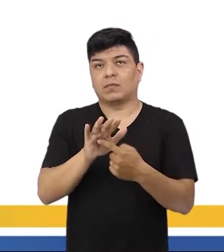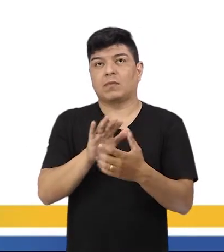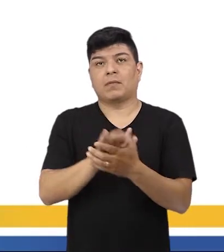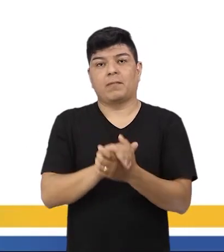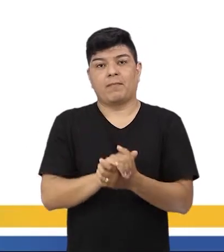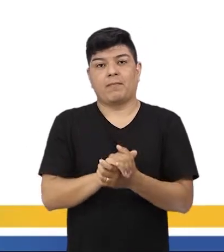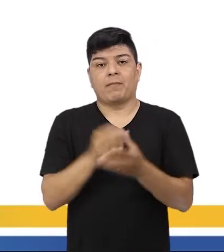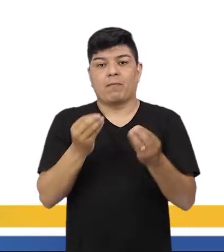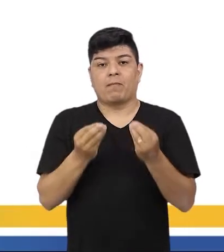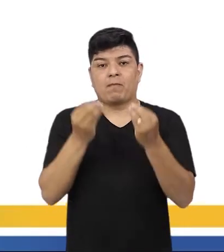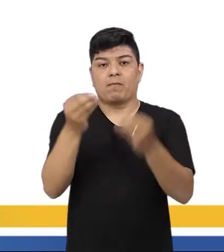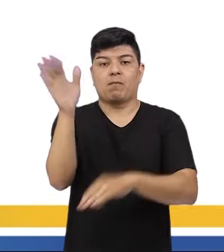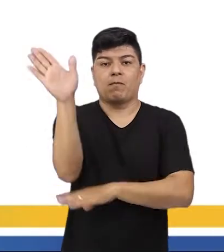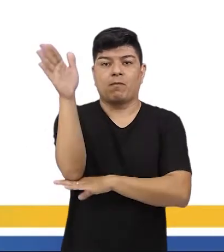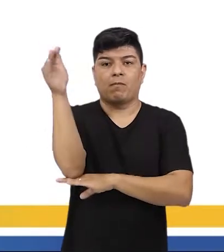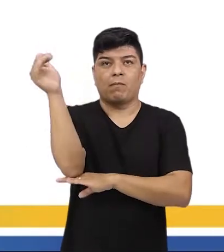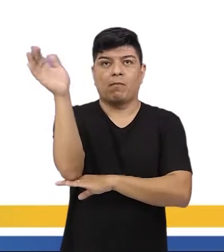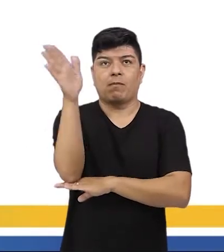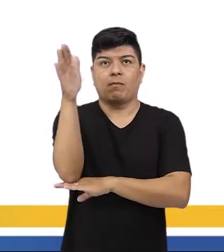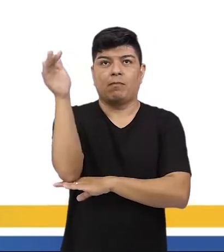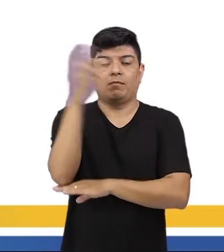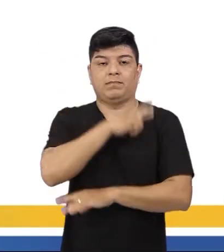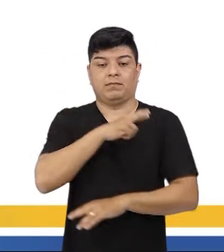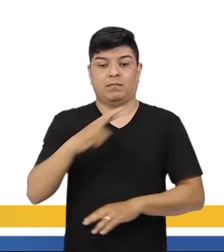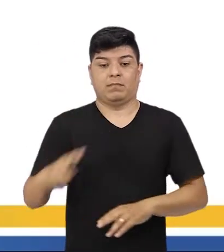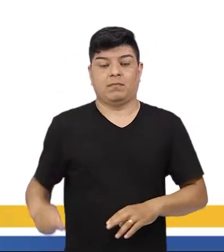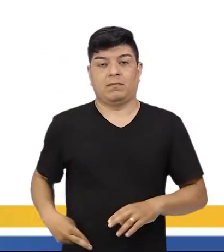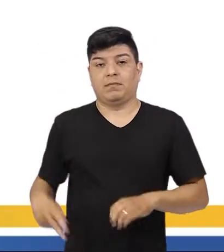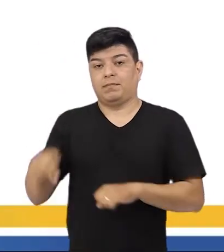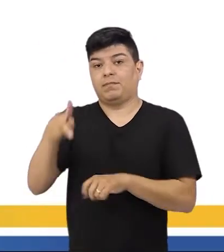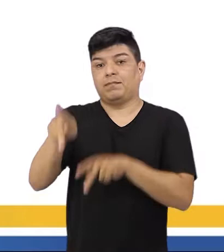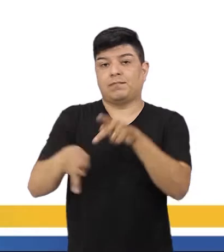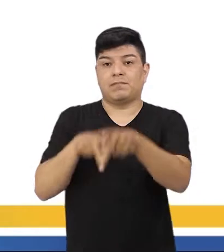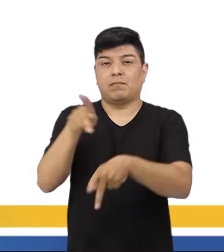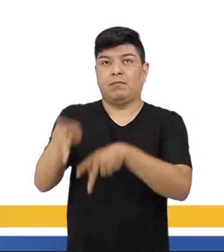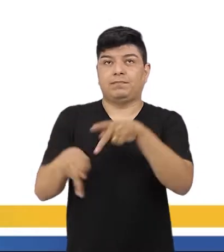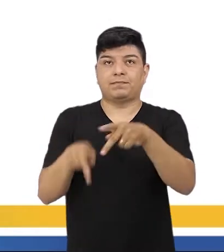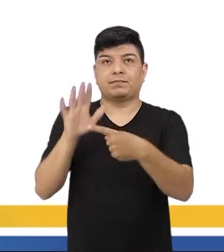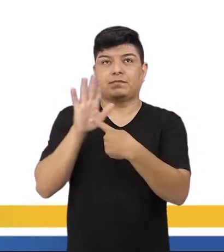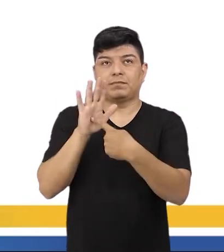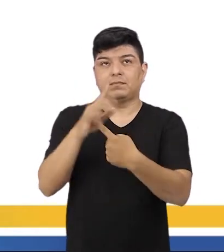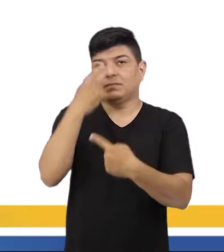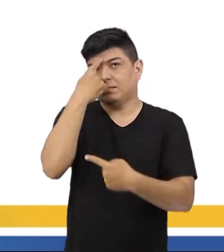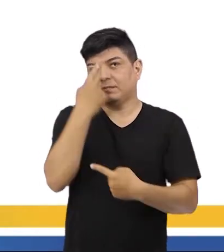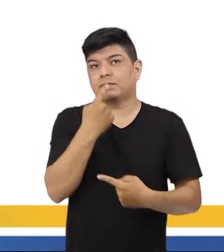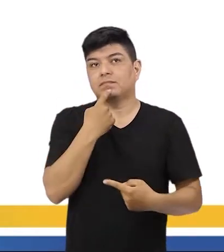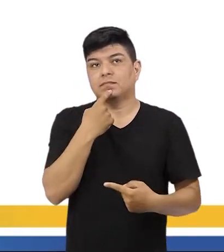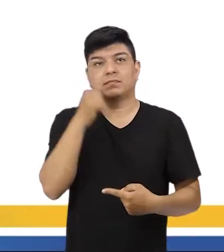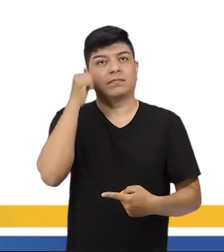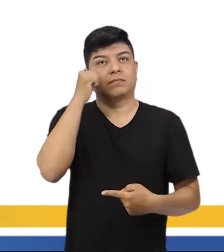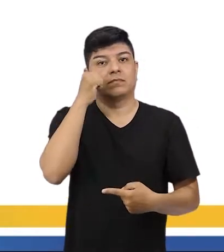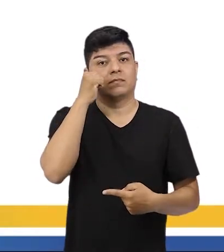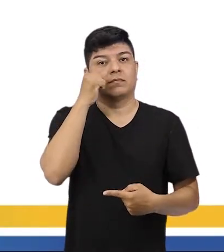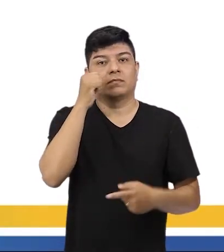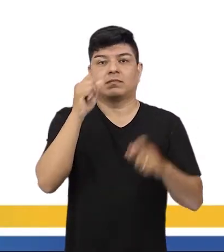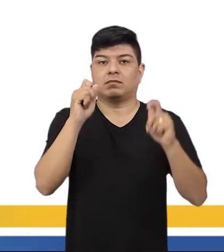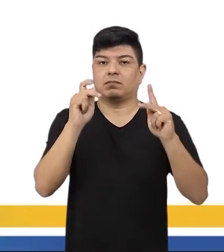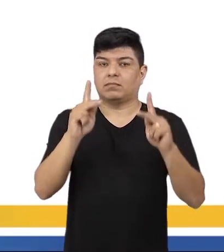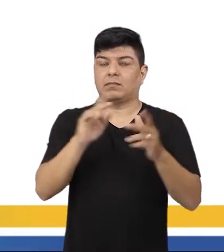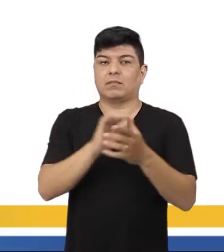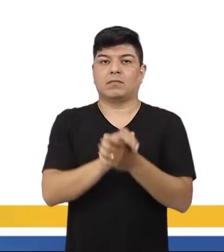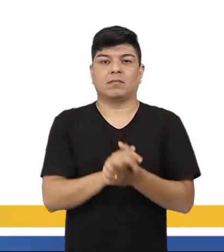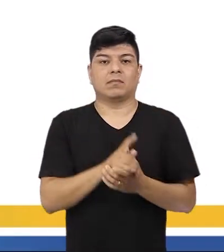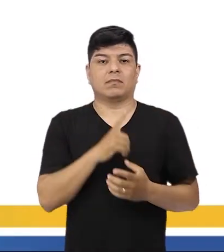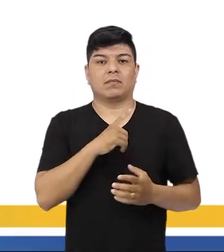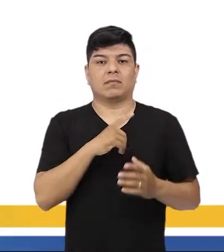então, entregando a bandeira da república à nação, simbolizada, então, por essa figura aí feminina. Ok, pessoal? Então,